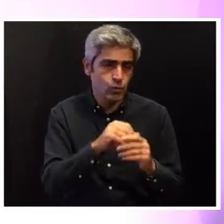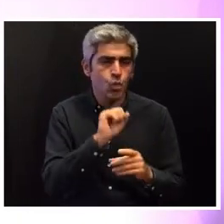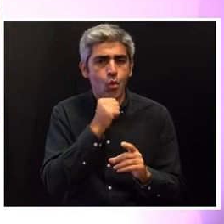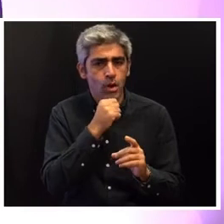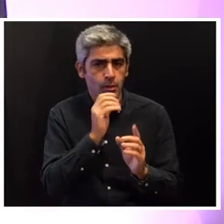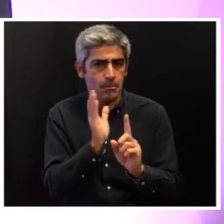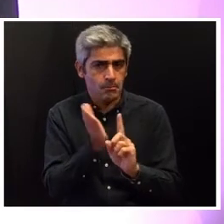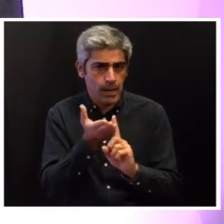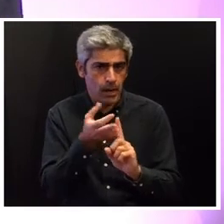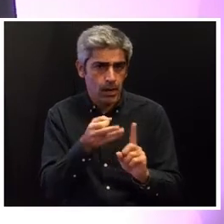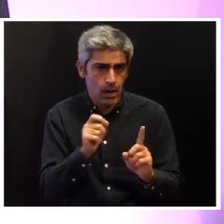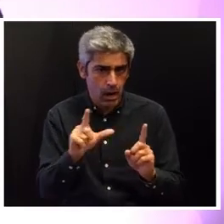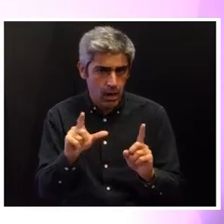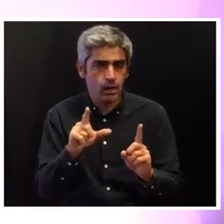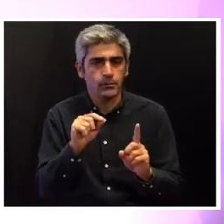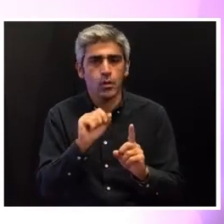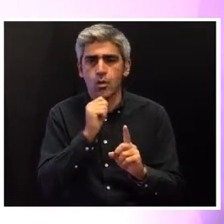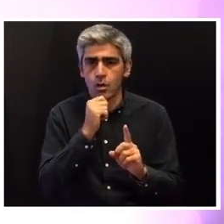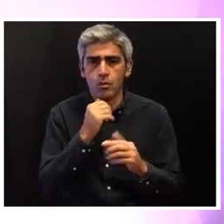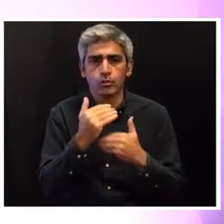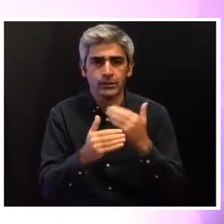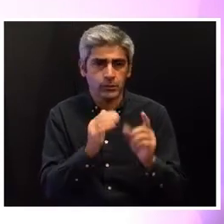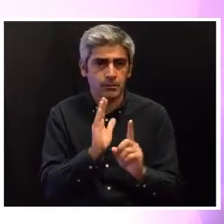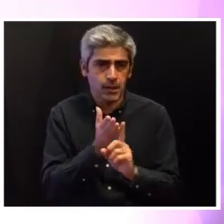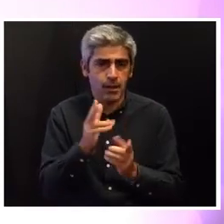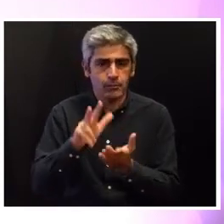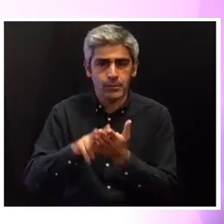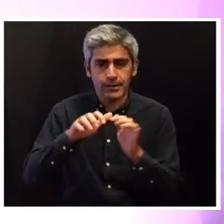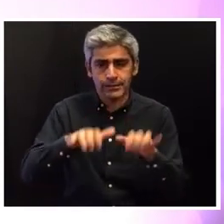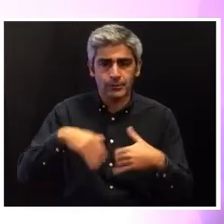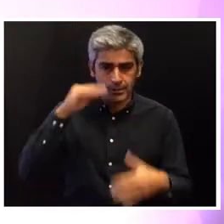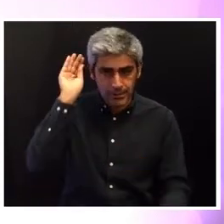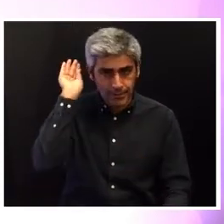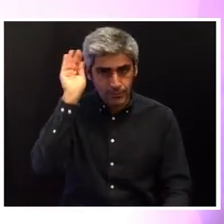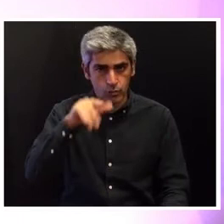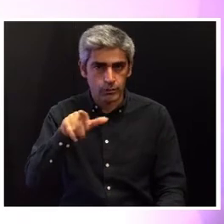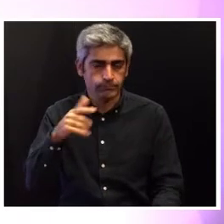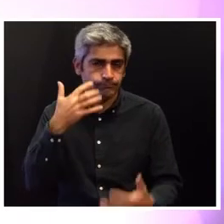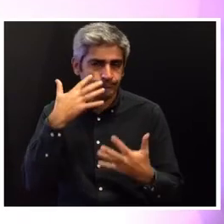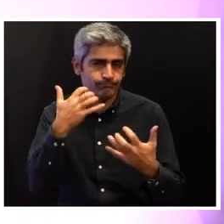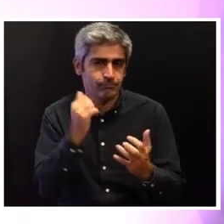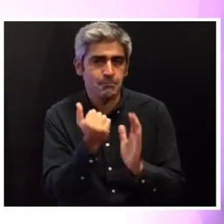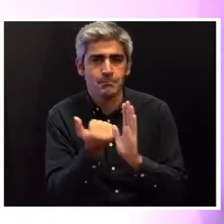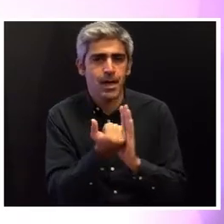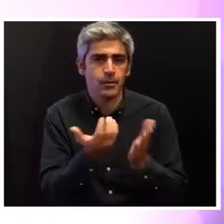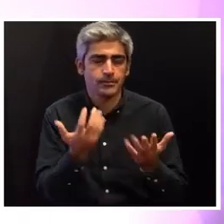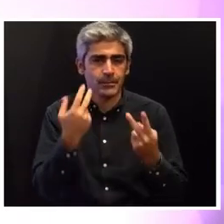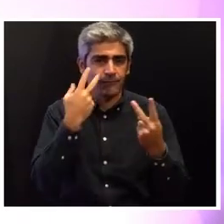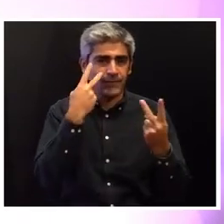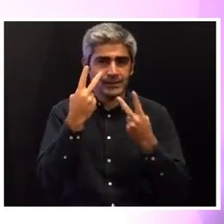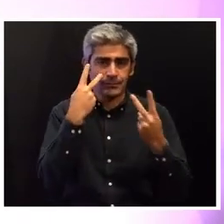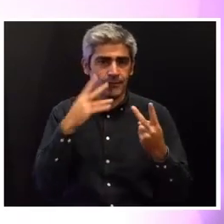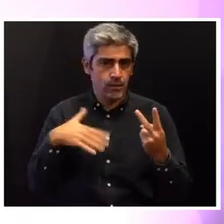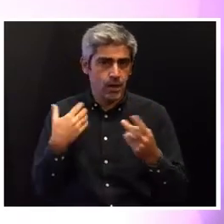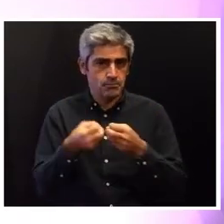Processo Penal, aprovadas pela Assembleia da República, têm como marca forte acrescente visibilidade